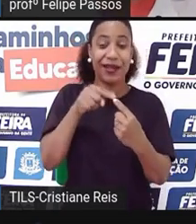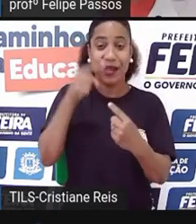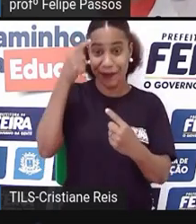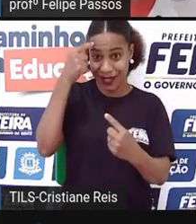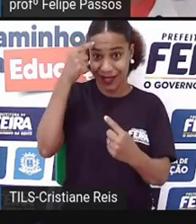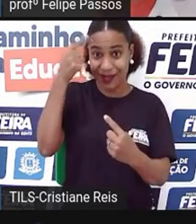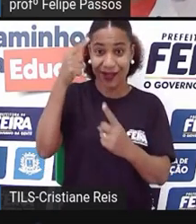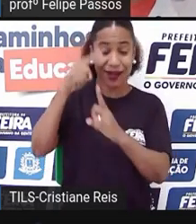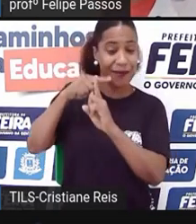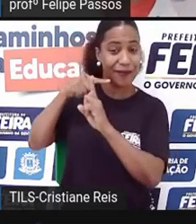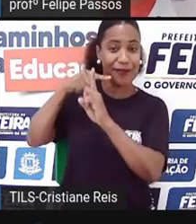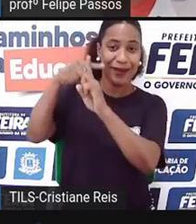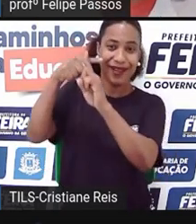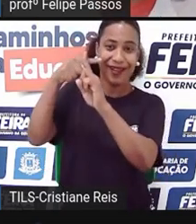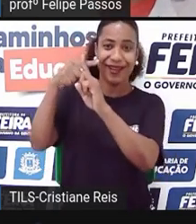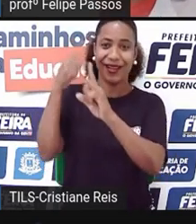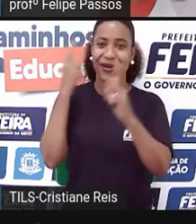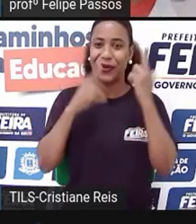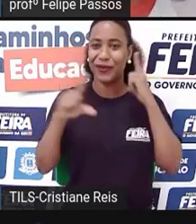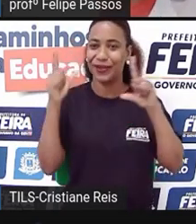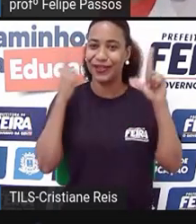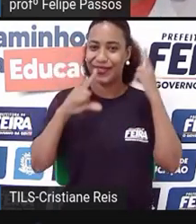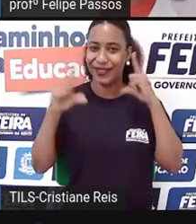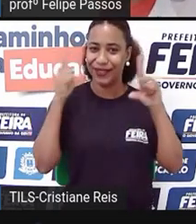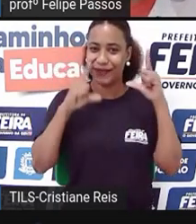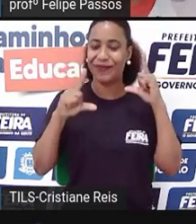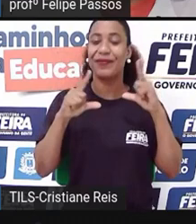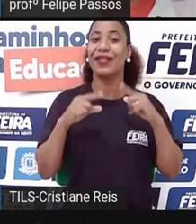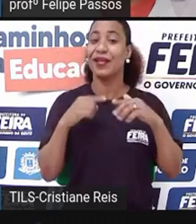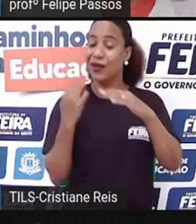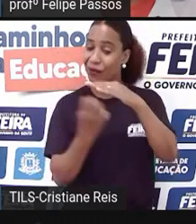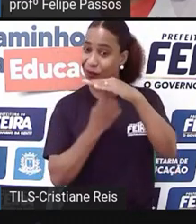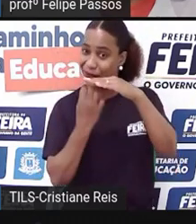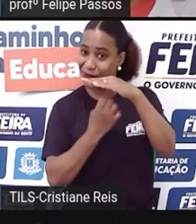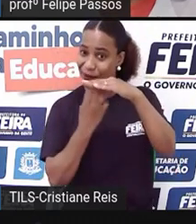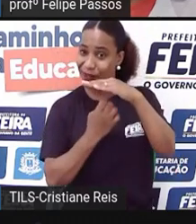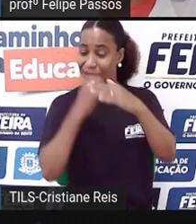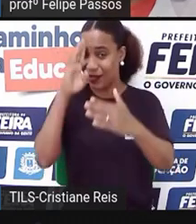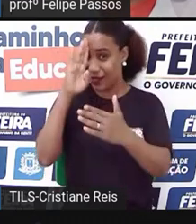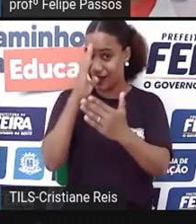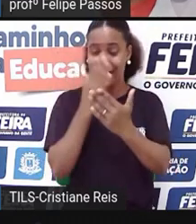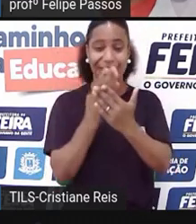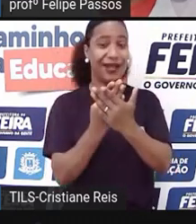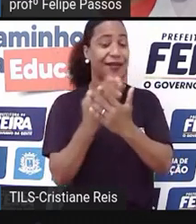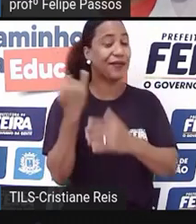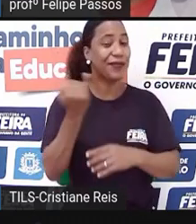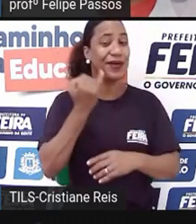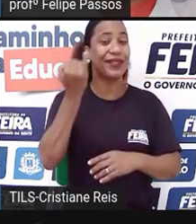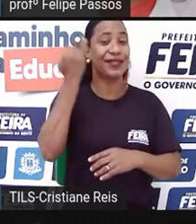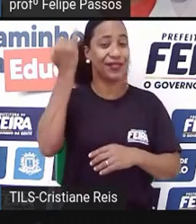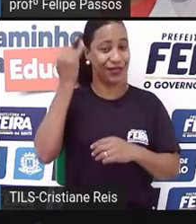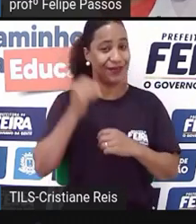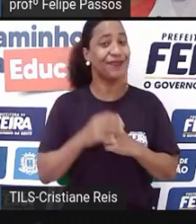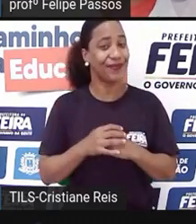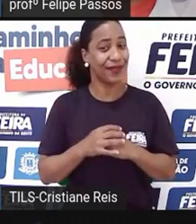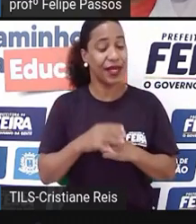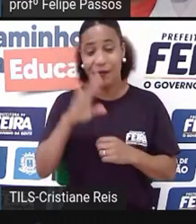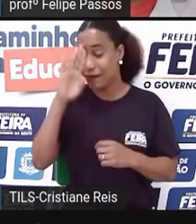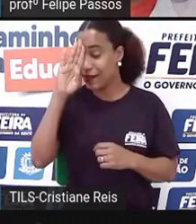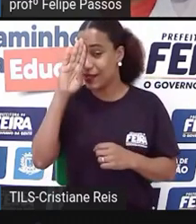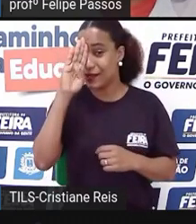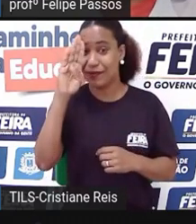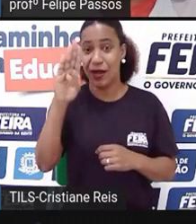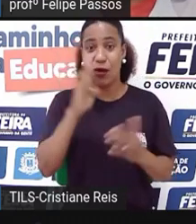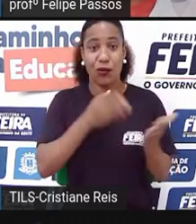resultados positivos. Eu acredito muito no empreendedorismo e principalmente, Felipe, no empreendedorismo jovem. Os jovens,